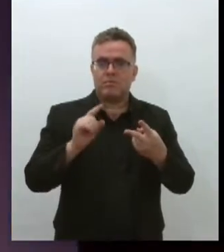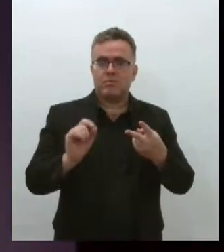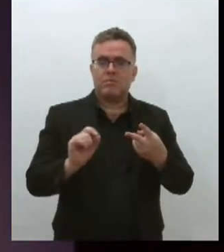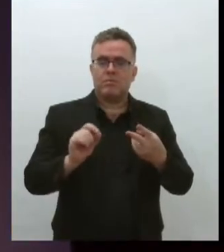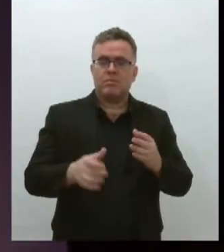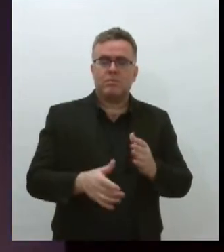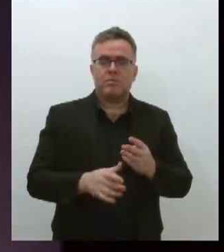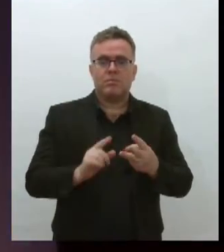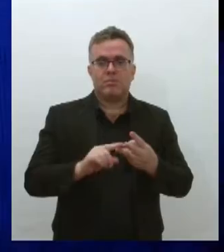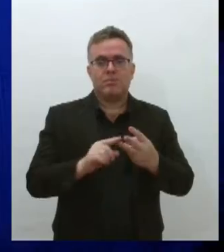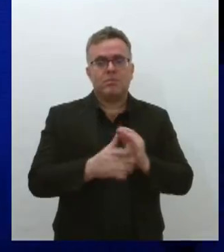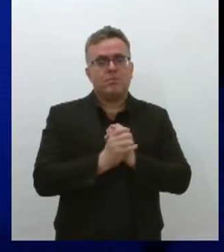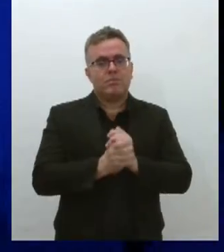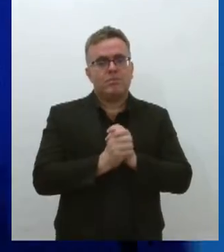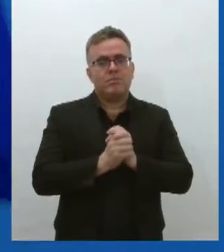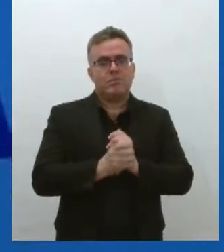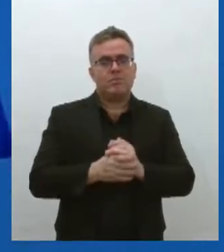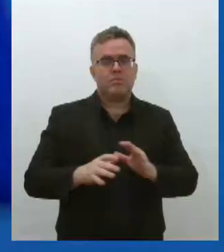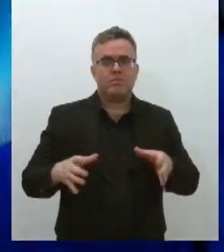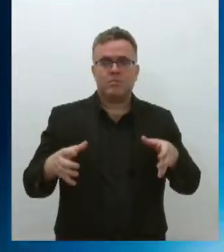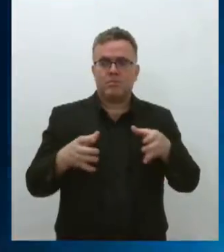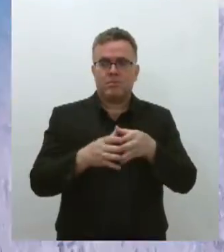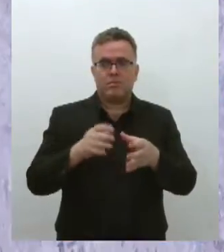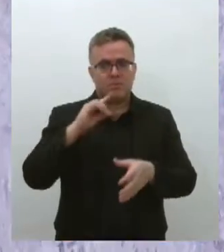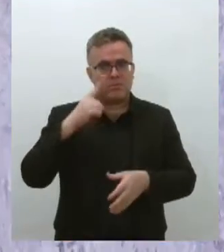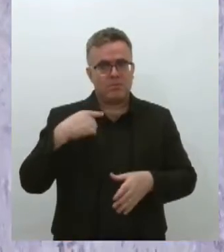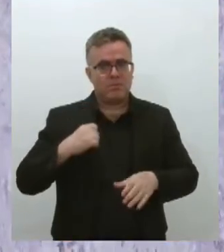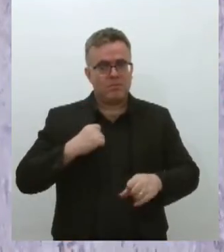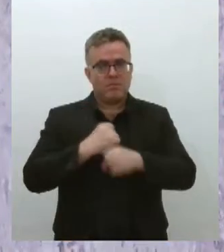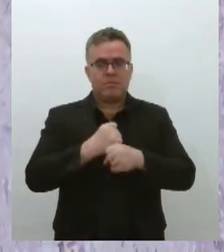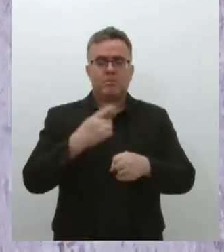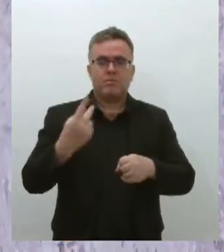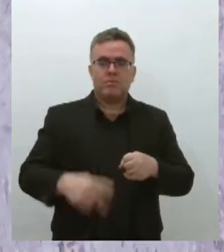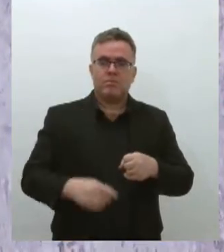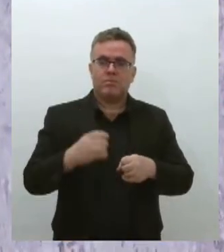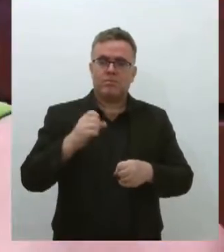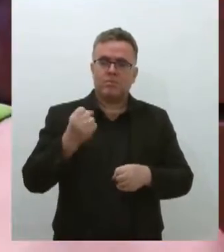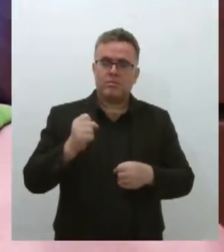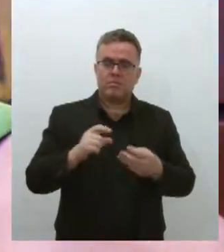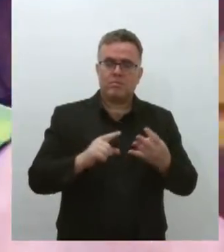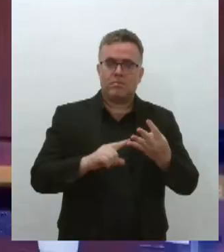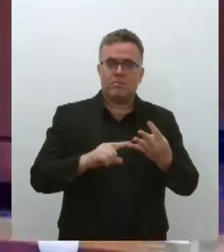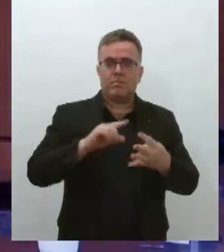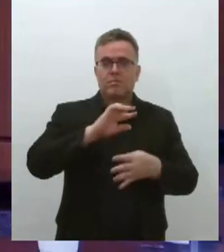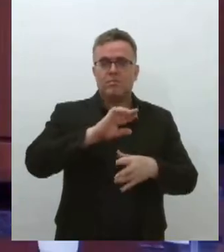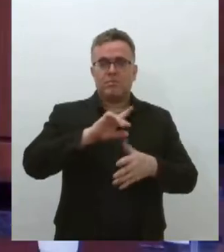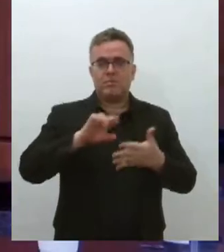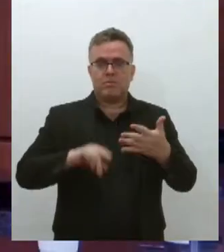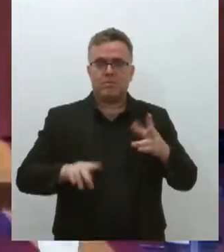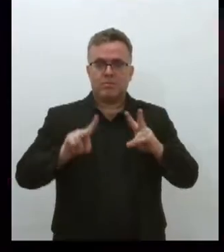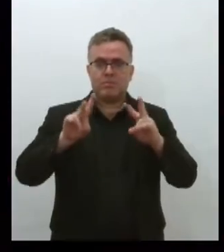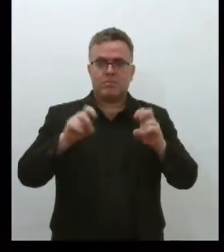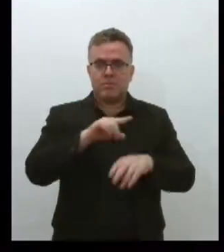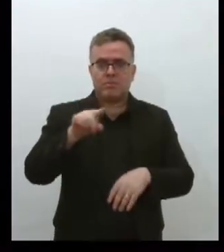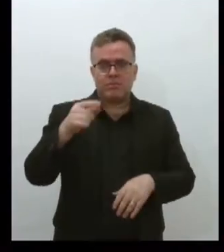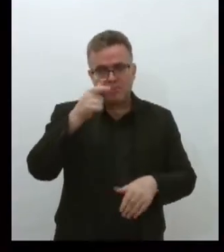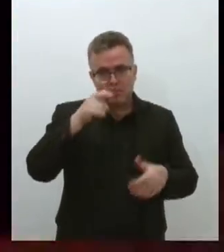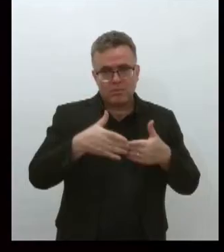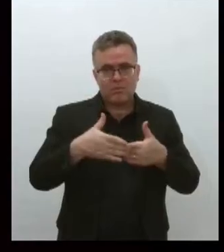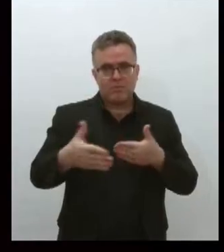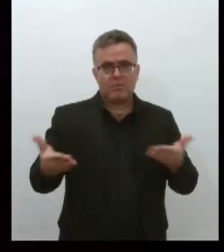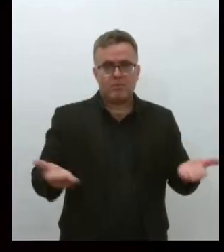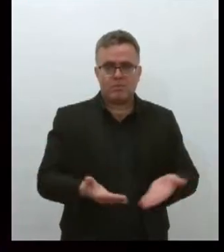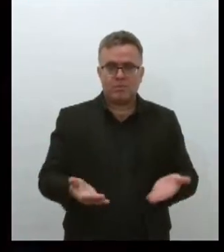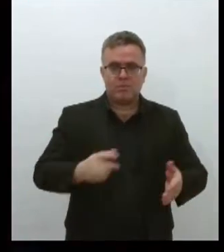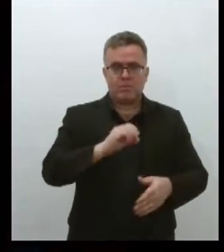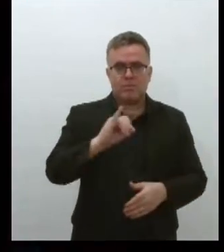anos da defesa civil em Sergipe. Esses e outros assuntos você acompanha a partir de agora no Jornal